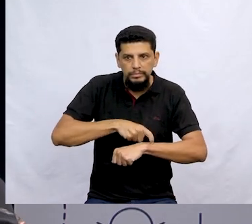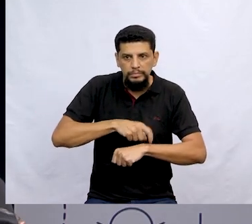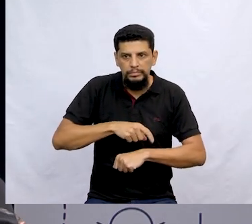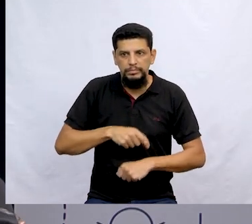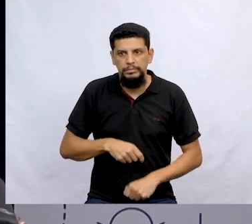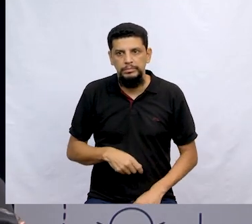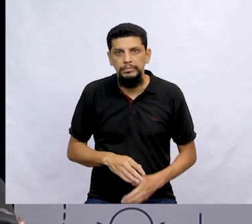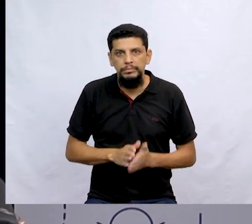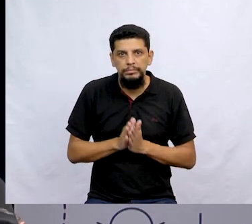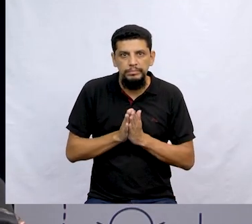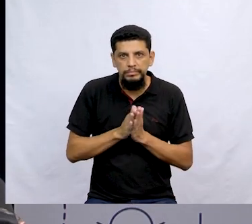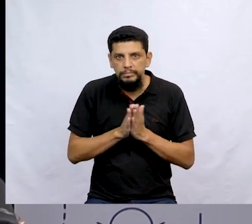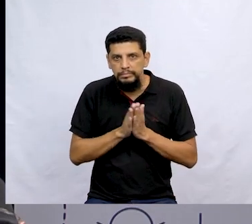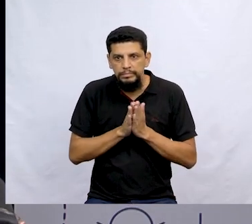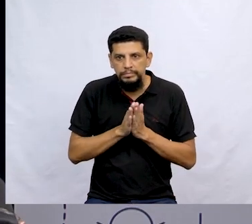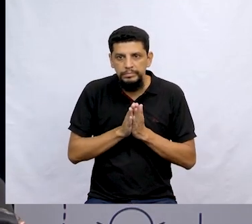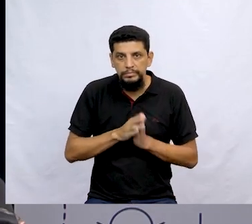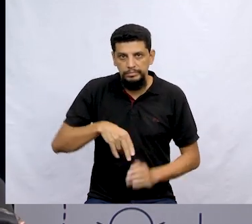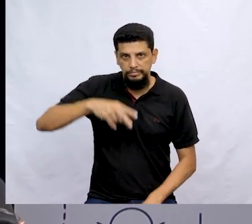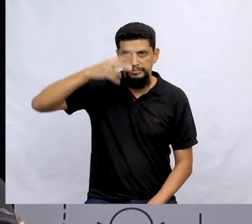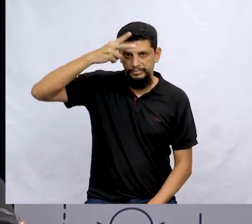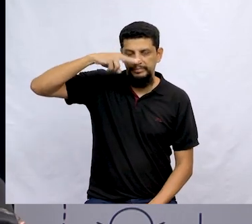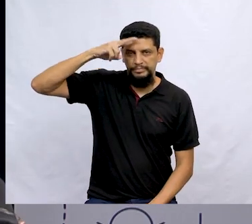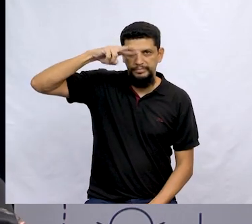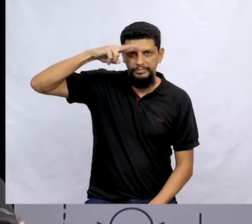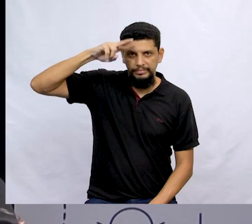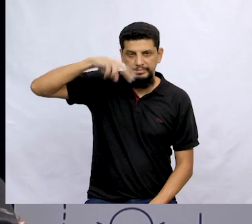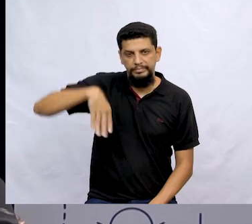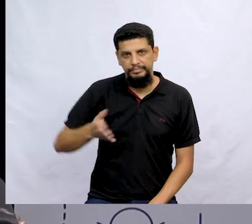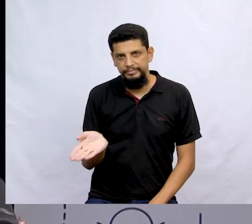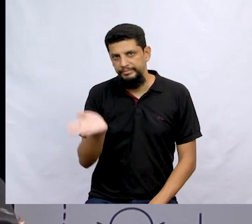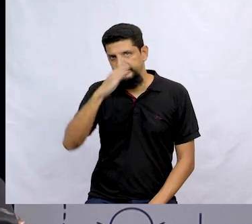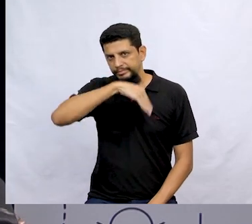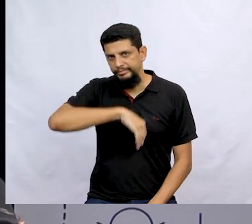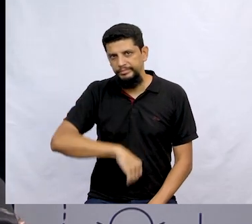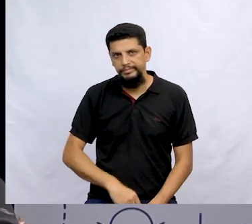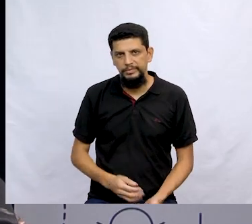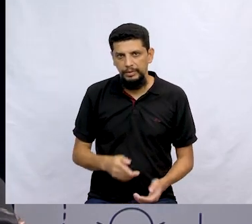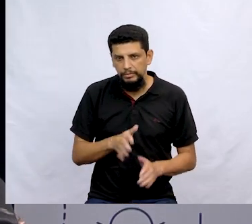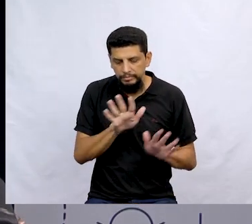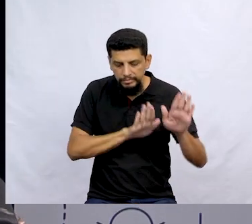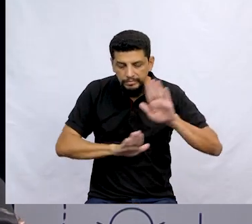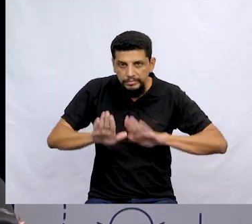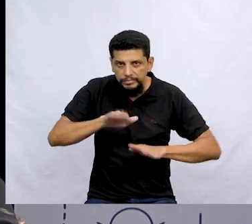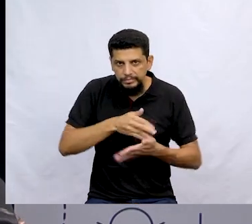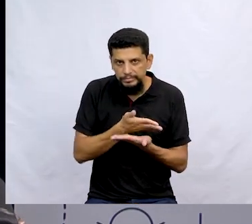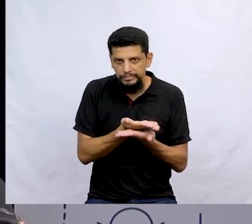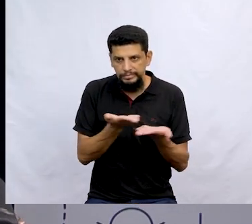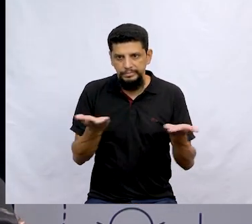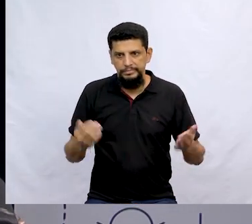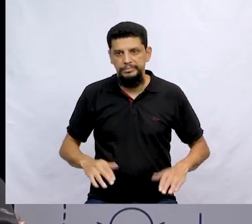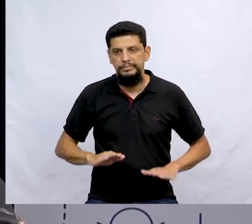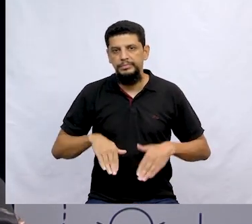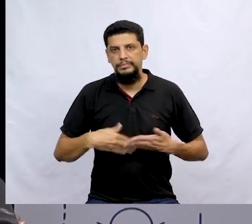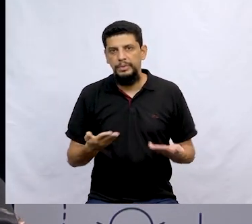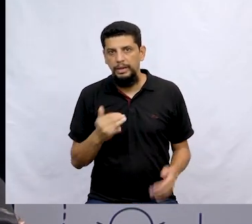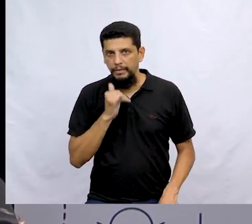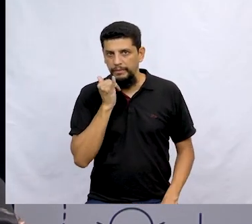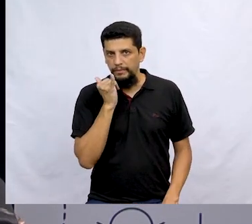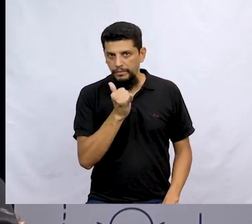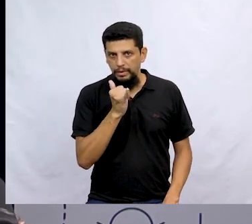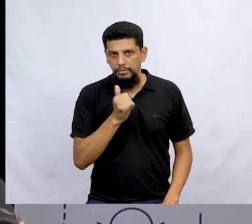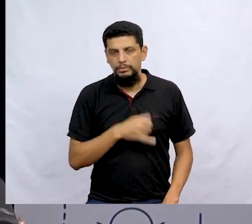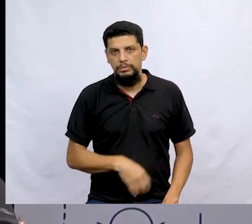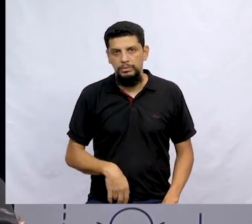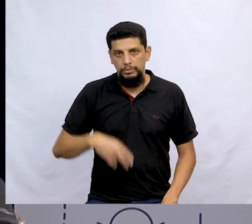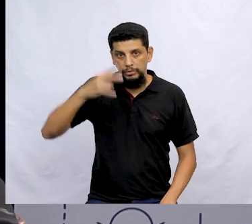Do momento mais esperado, não é mesmo? Da história. Vamos comigo, então? Então, se preparem aí. Quando eu falar, vou te